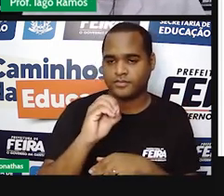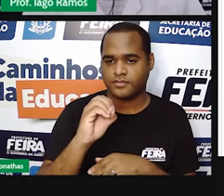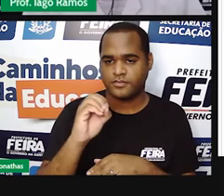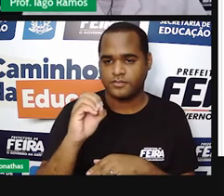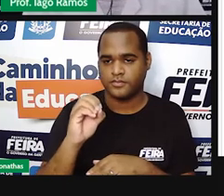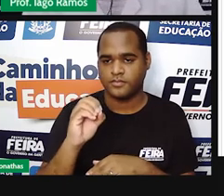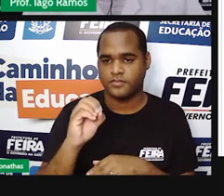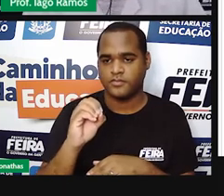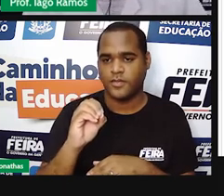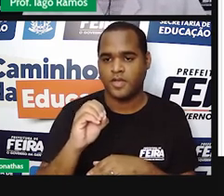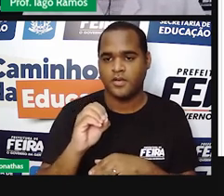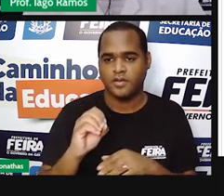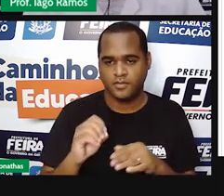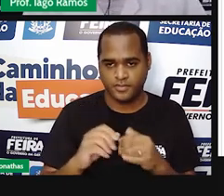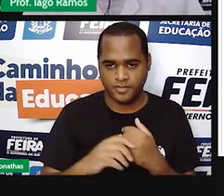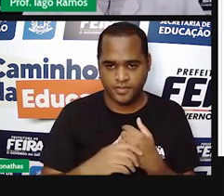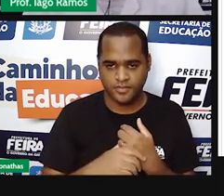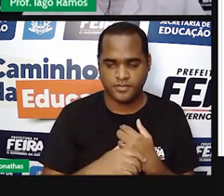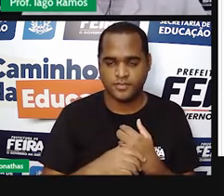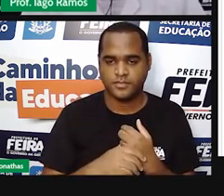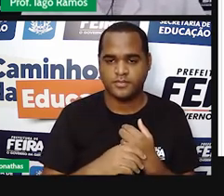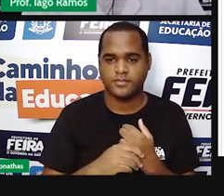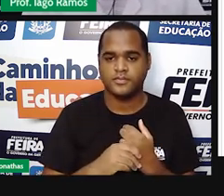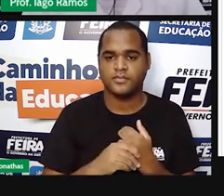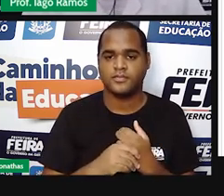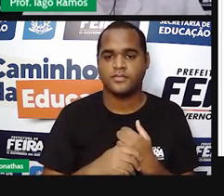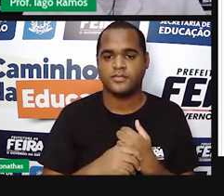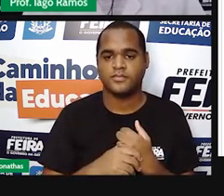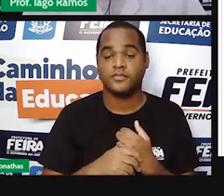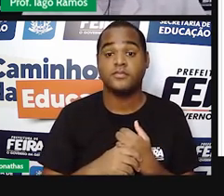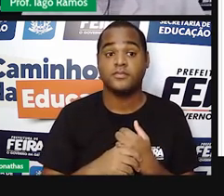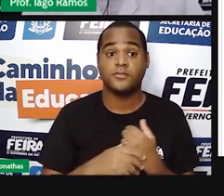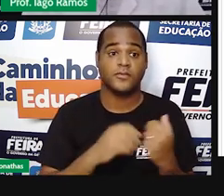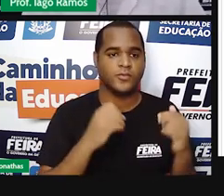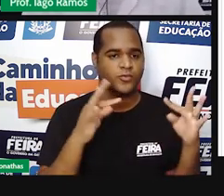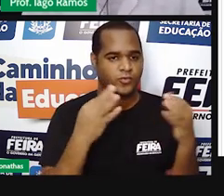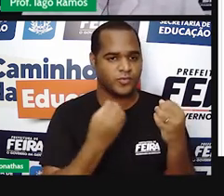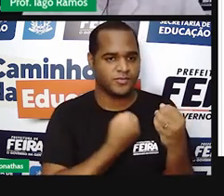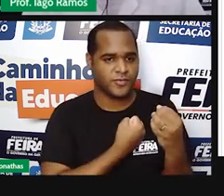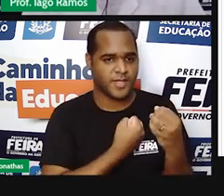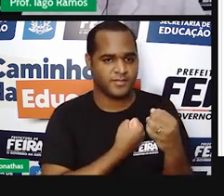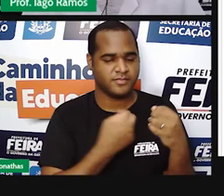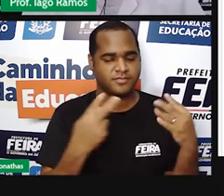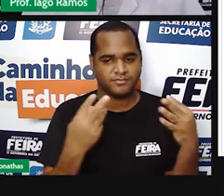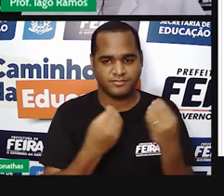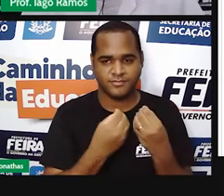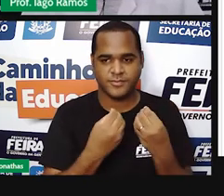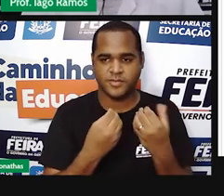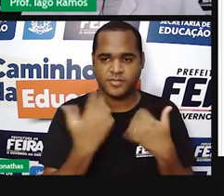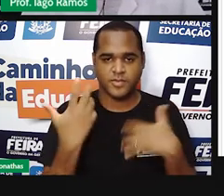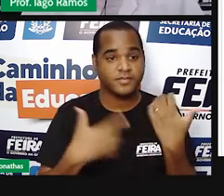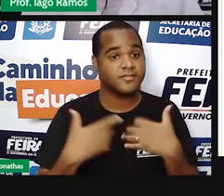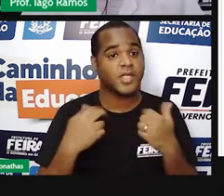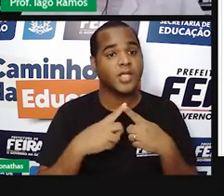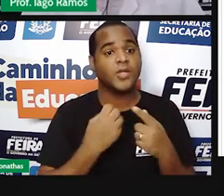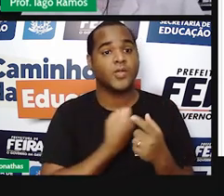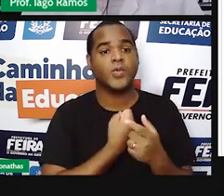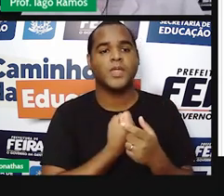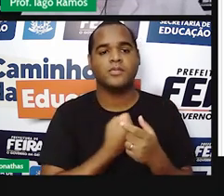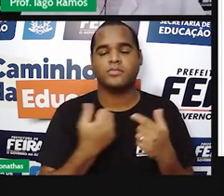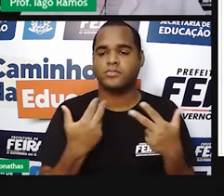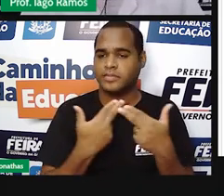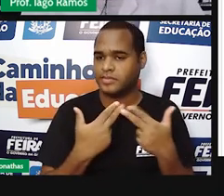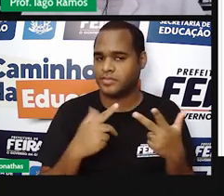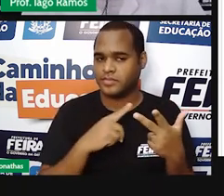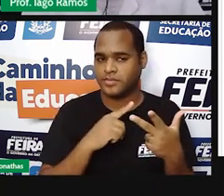isso dá como resultado os números inteiros, tá? E os números inteiros